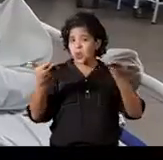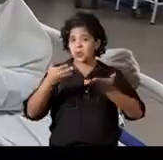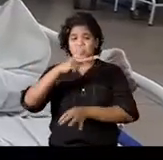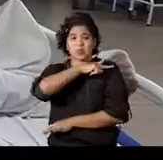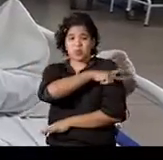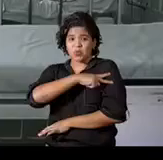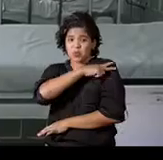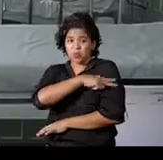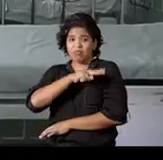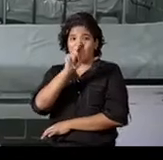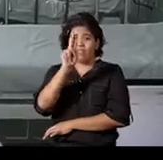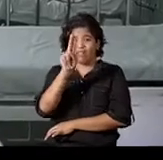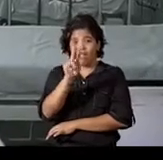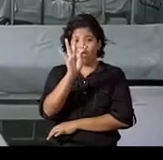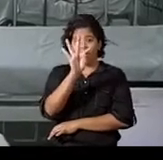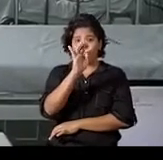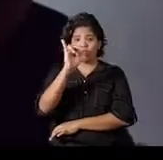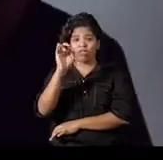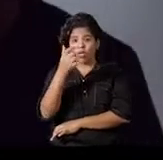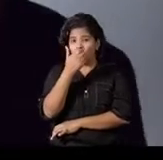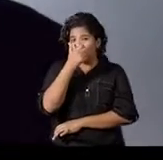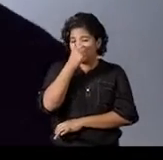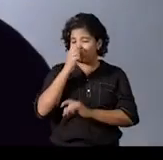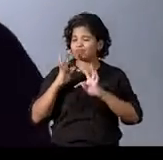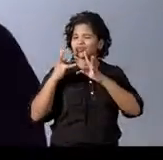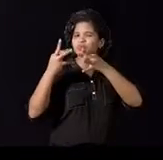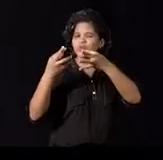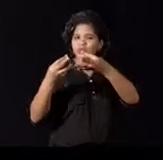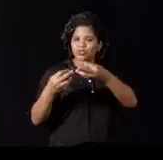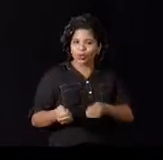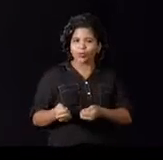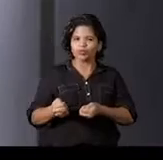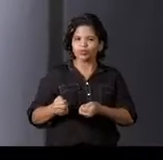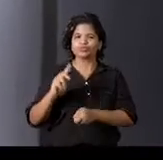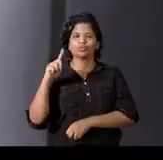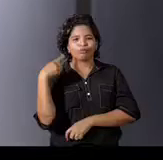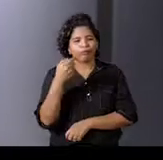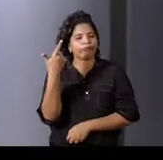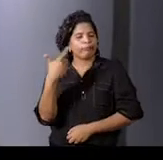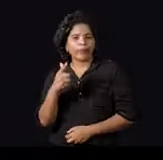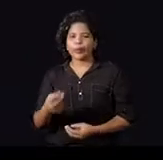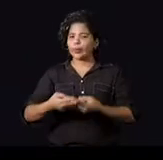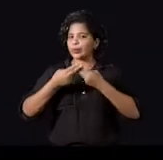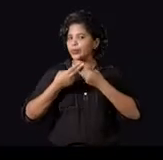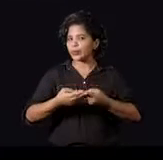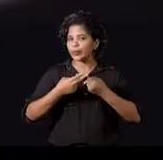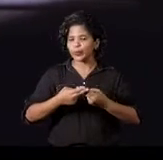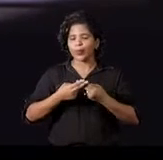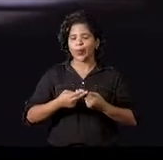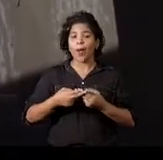em cada 10 leitos de UTIs estão ocupados. Mesmo que a gente esteja de saco cheio, é preciso um